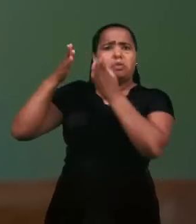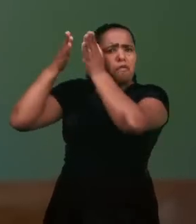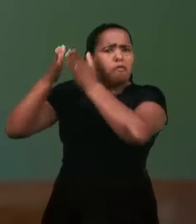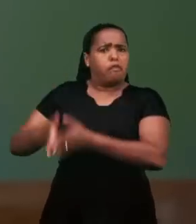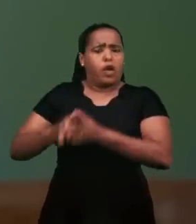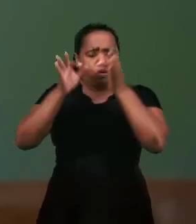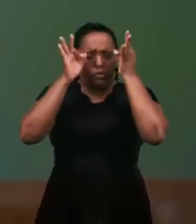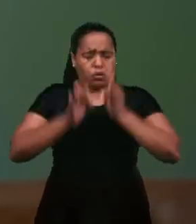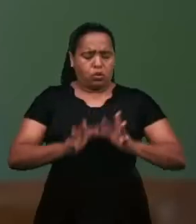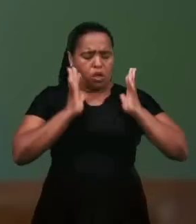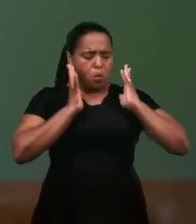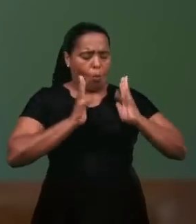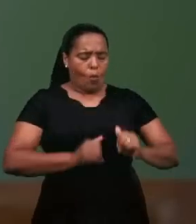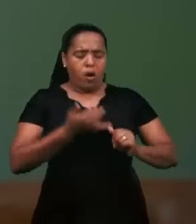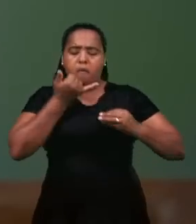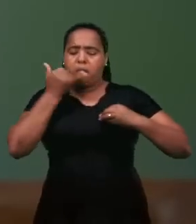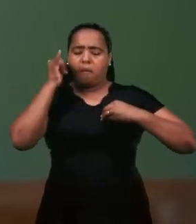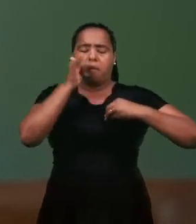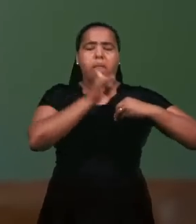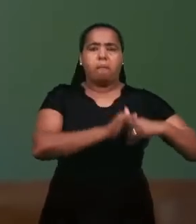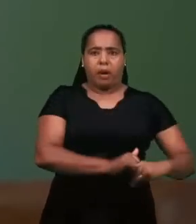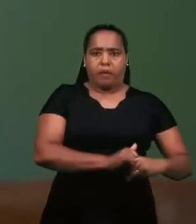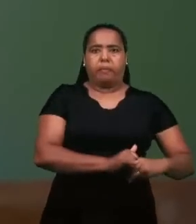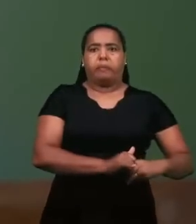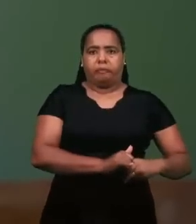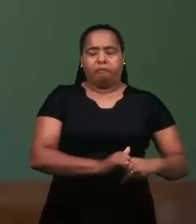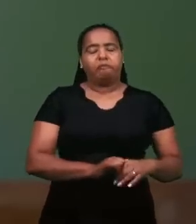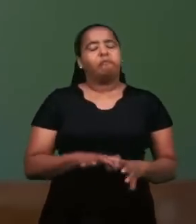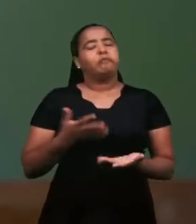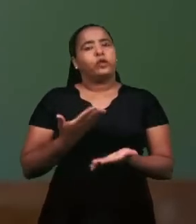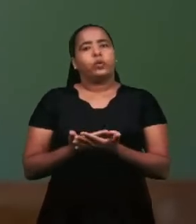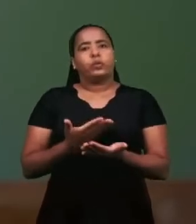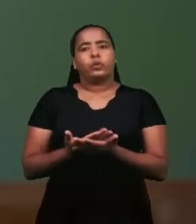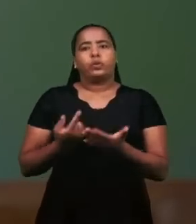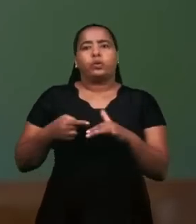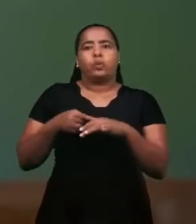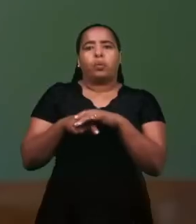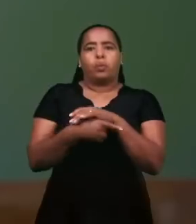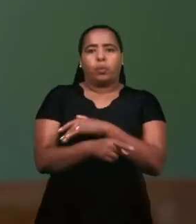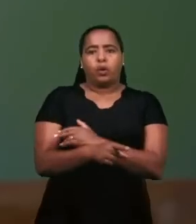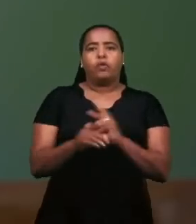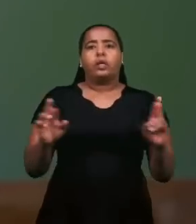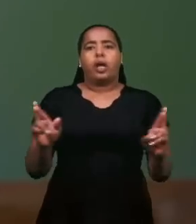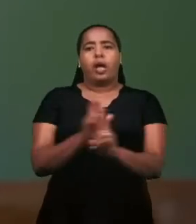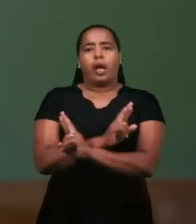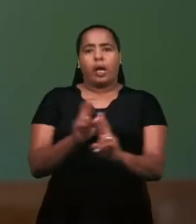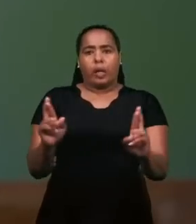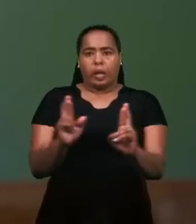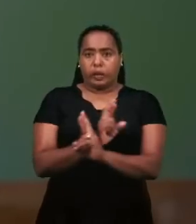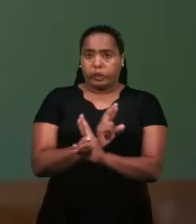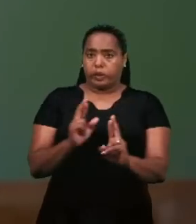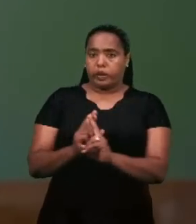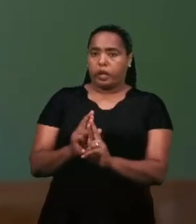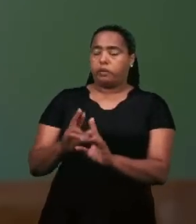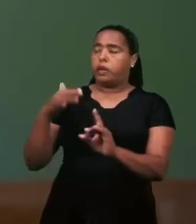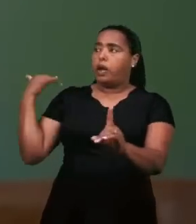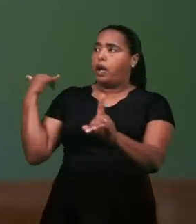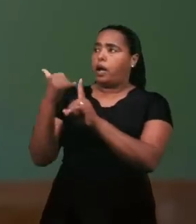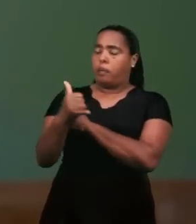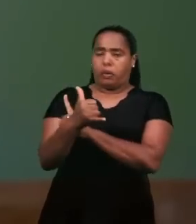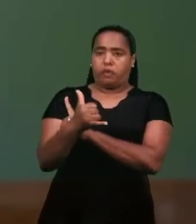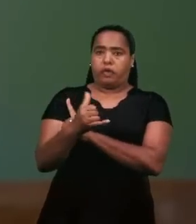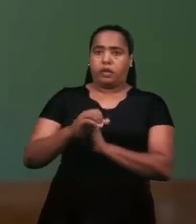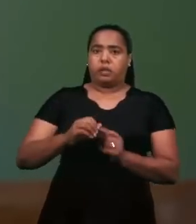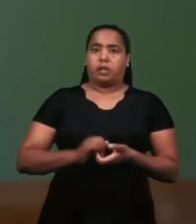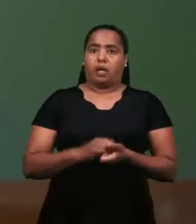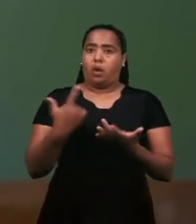e nos purificar de toda injustiça. Um estudo profundo a respeito da profecia da lei de Jó,